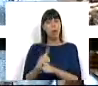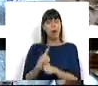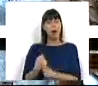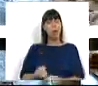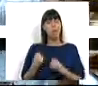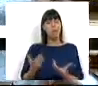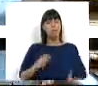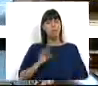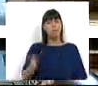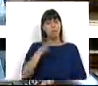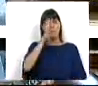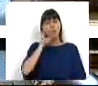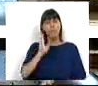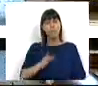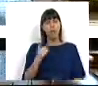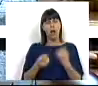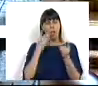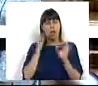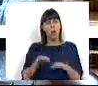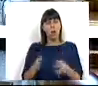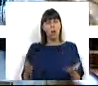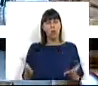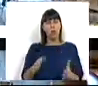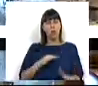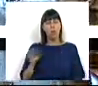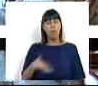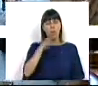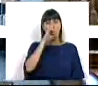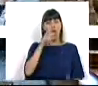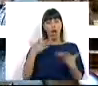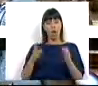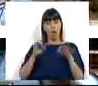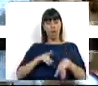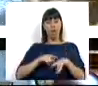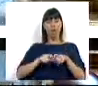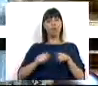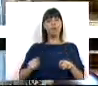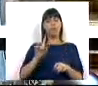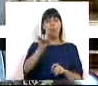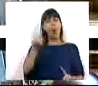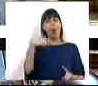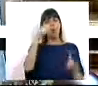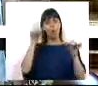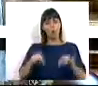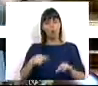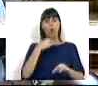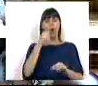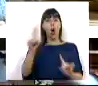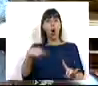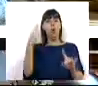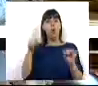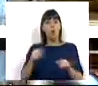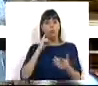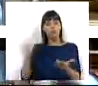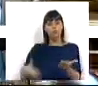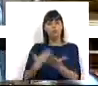chegar. Sr. Primeiro-Ministro, temos que tirar daqui alguma conclusão. E o Sr. Primeiro-Ministro, agora, em final de mandato, o que devia ter vindo hoje ao Parlamento dizer